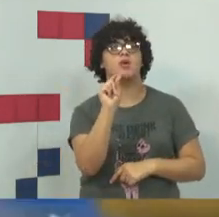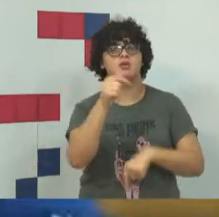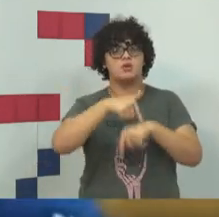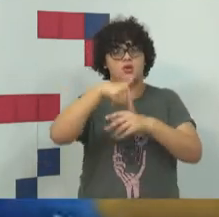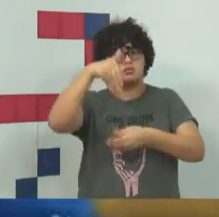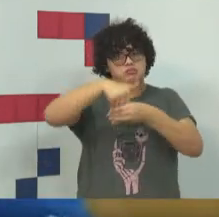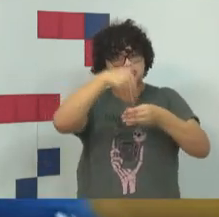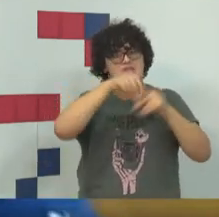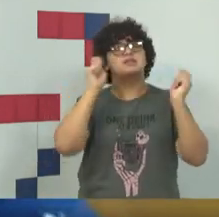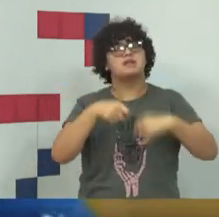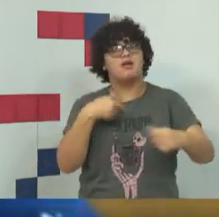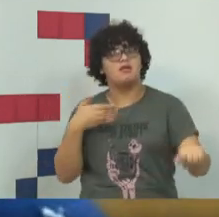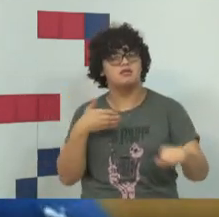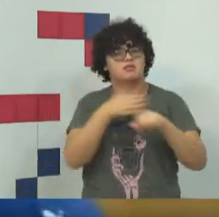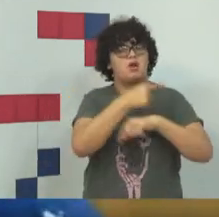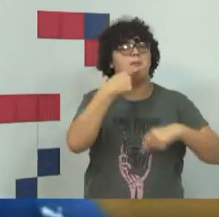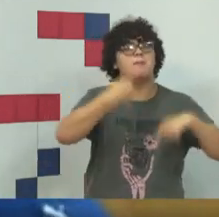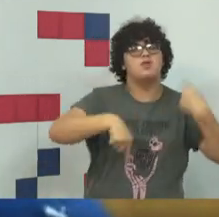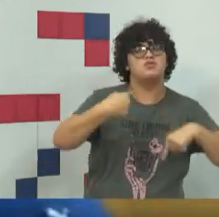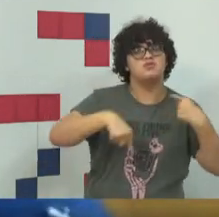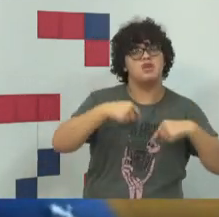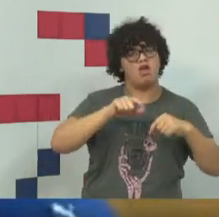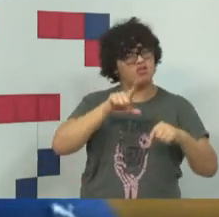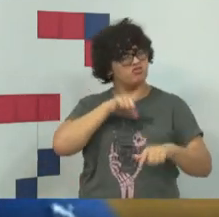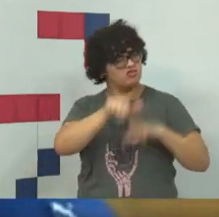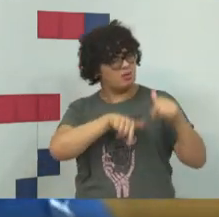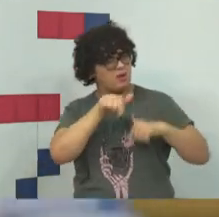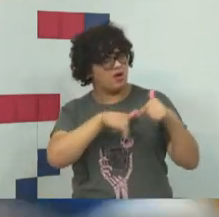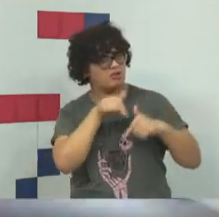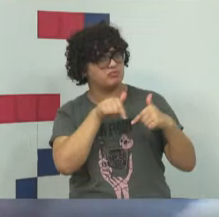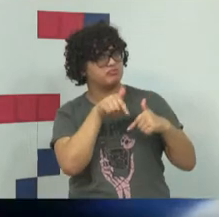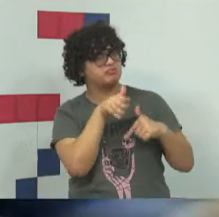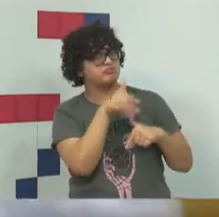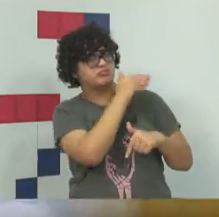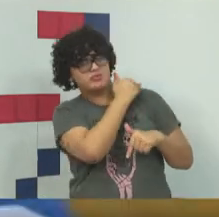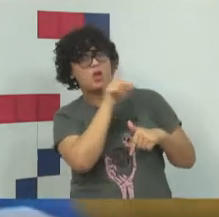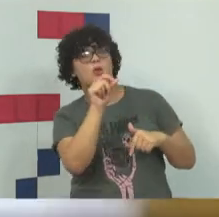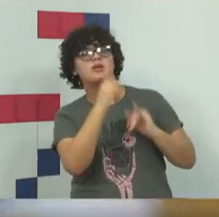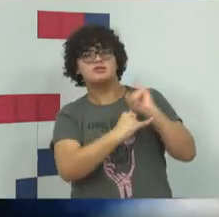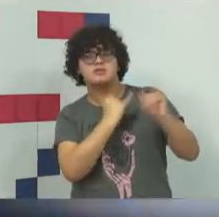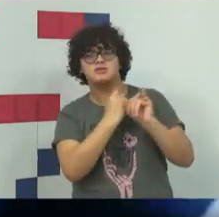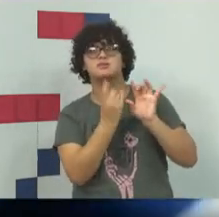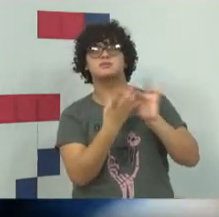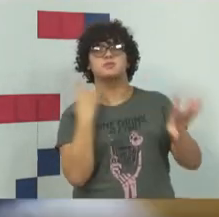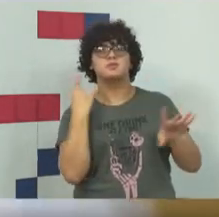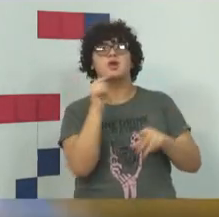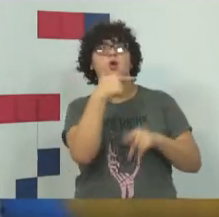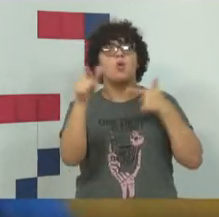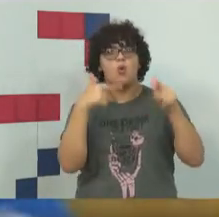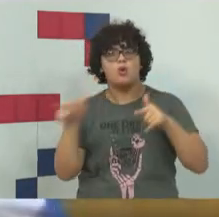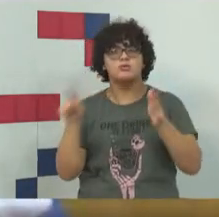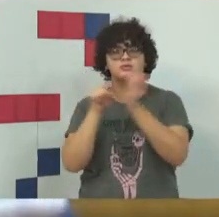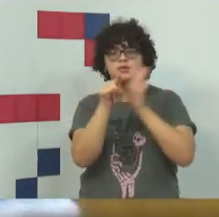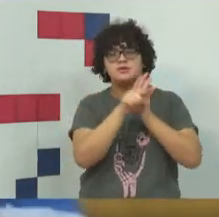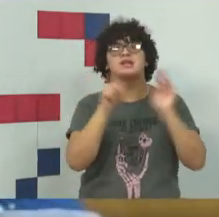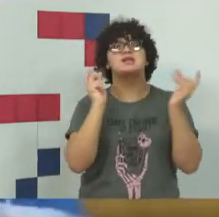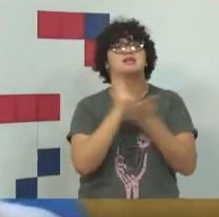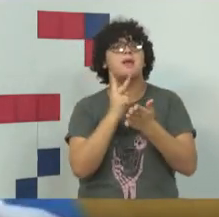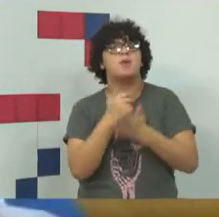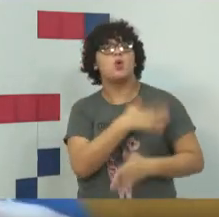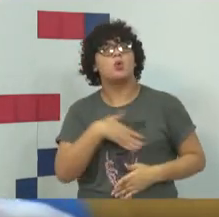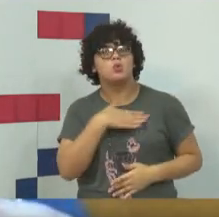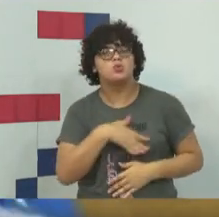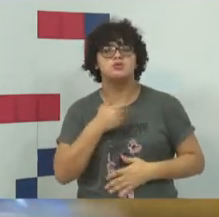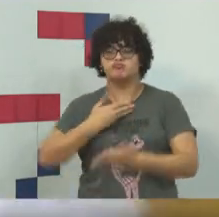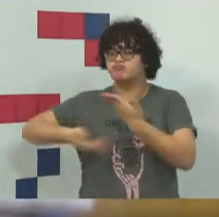antes de entrar na política, tinha um trabalho digital, né, de outras questões, sempre gostei muito da